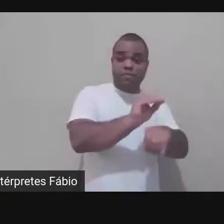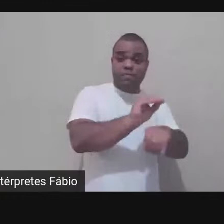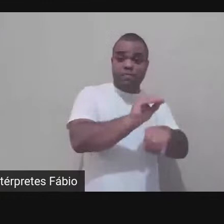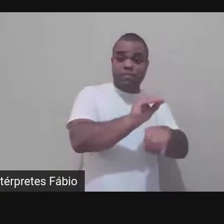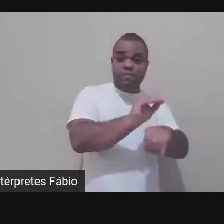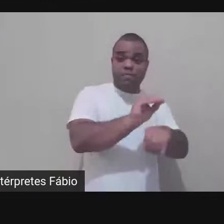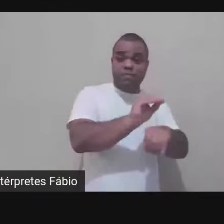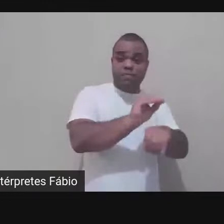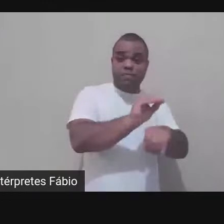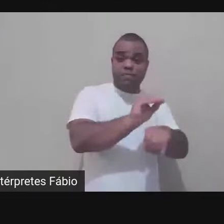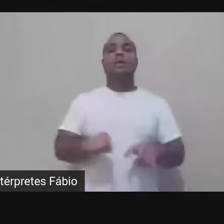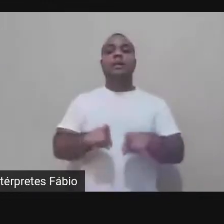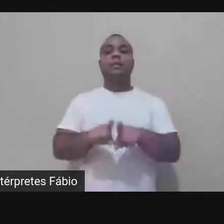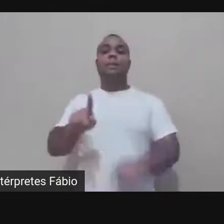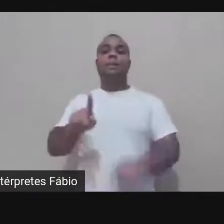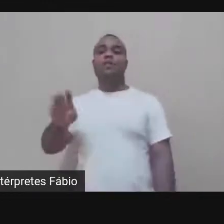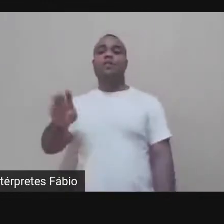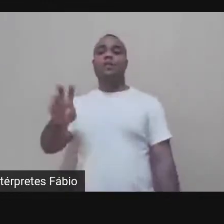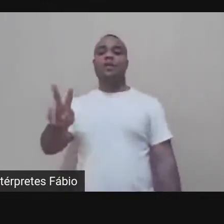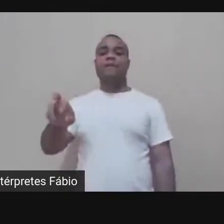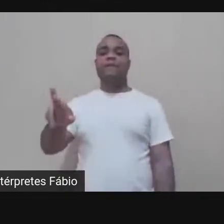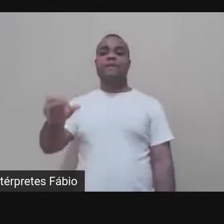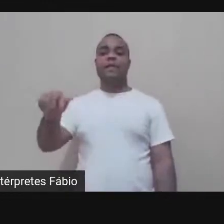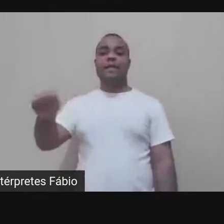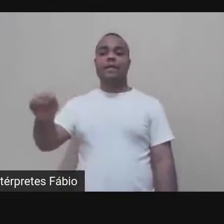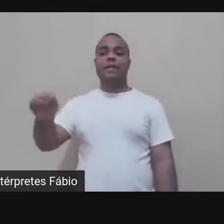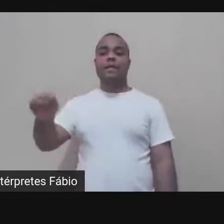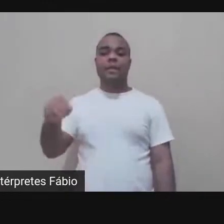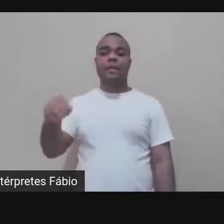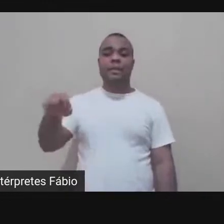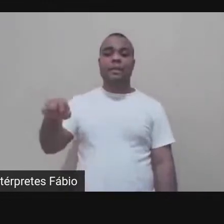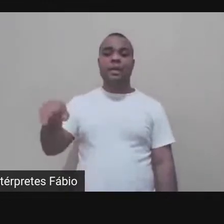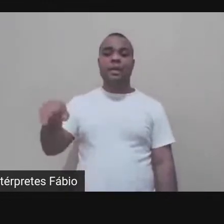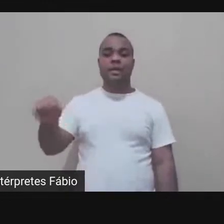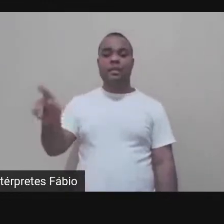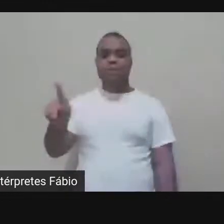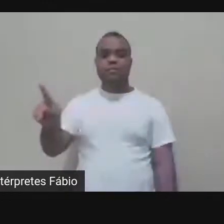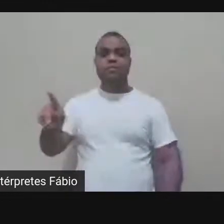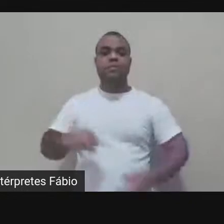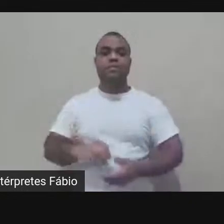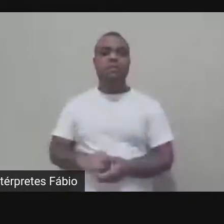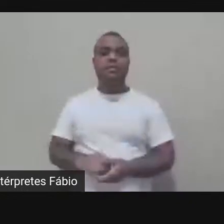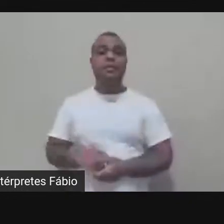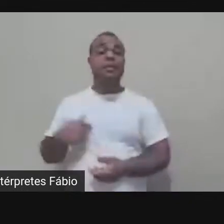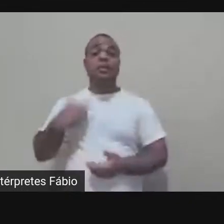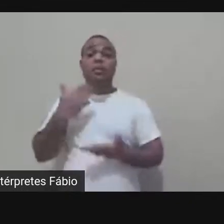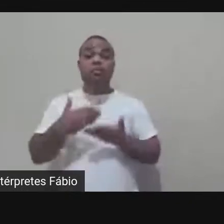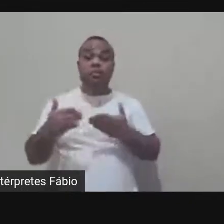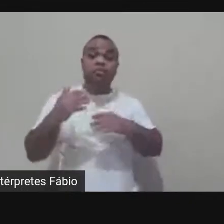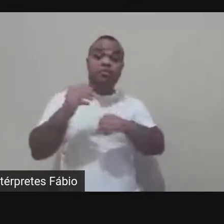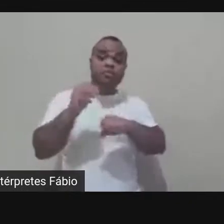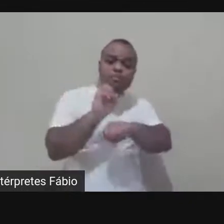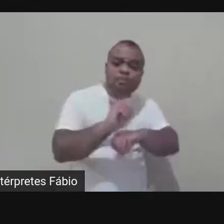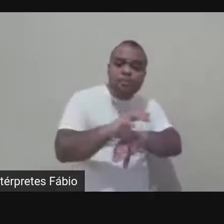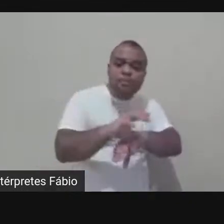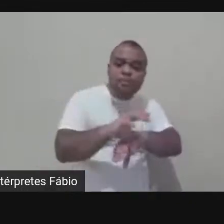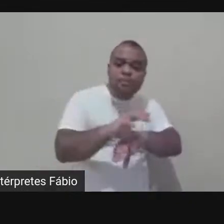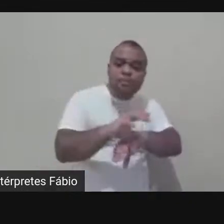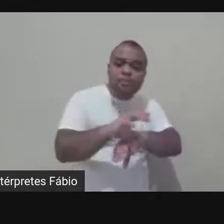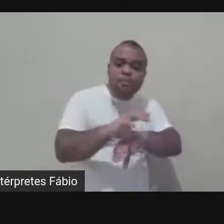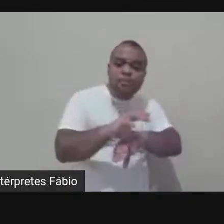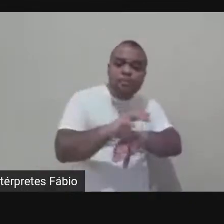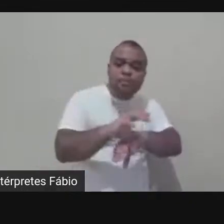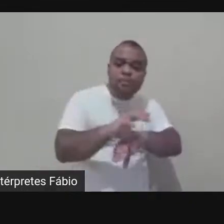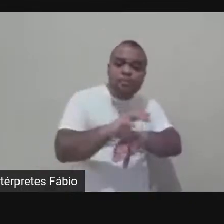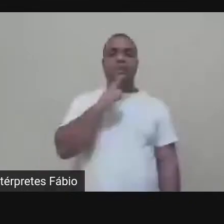digitais aplicadas ao ensino de língua estrangeira e foi quando eu tive contato pela primeira vez